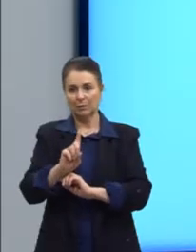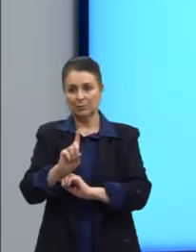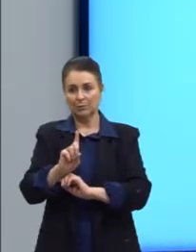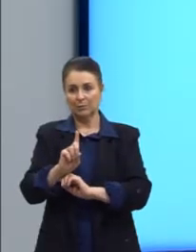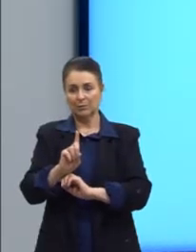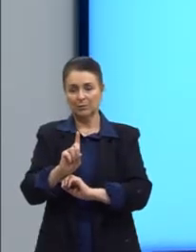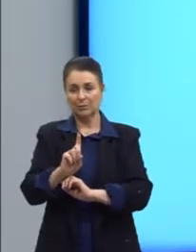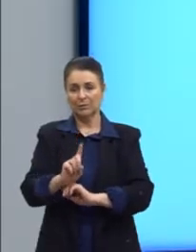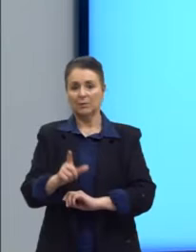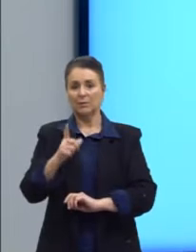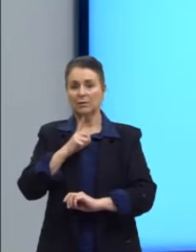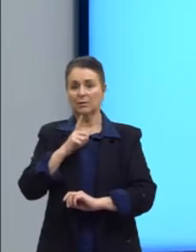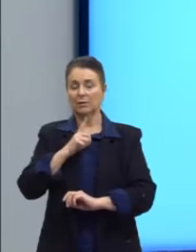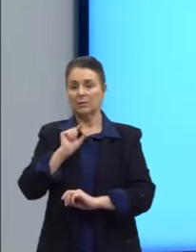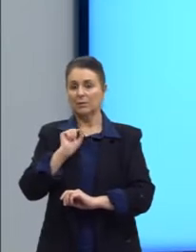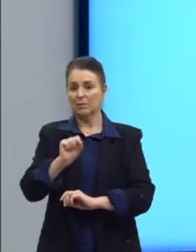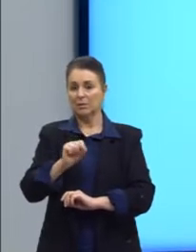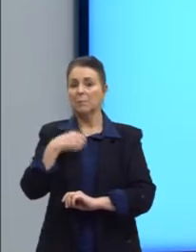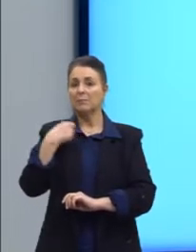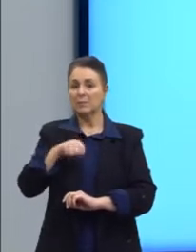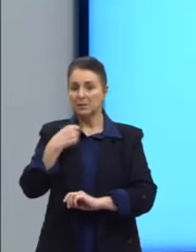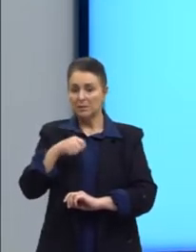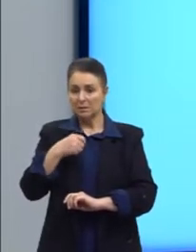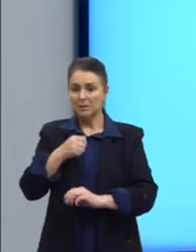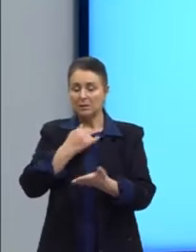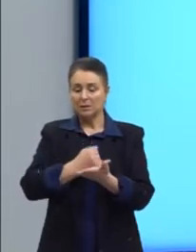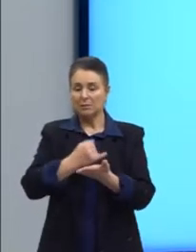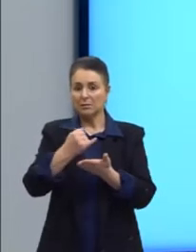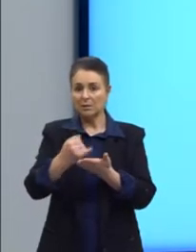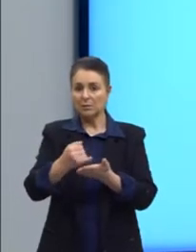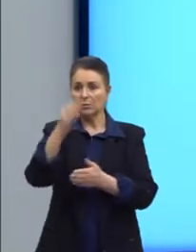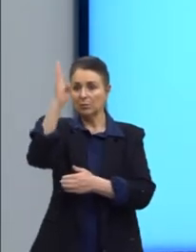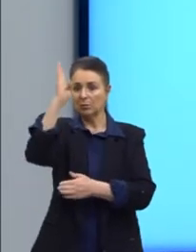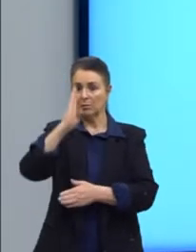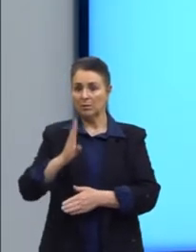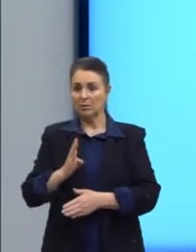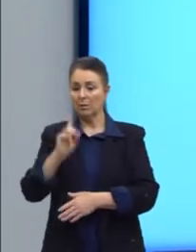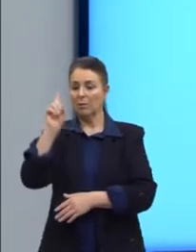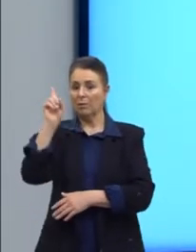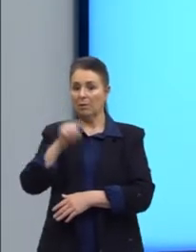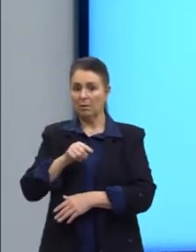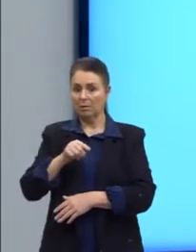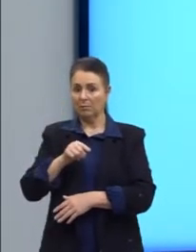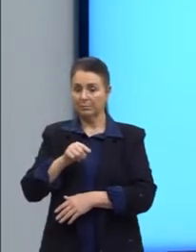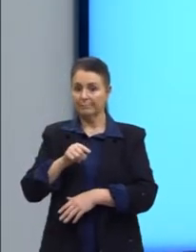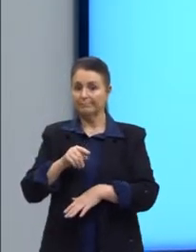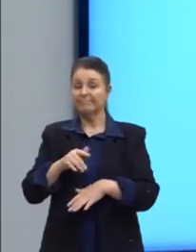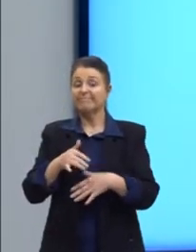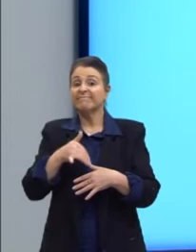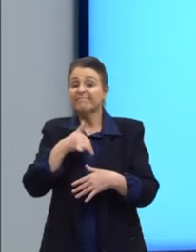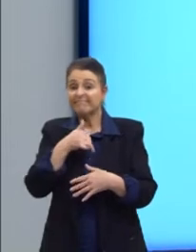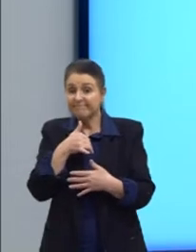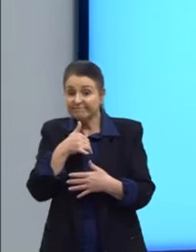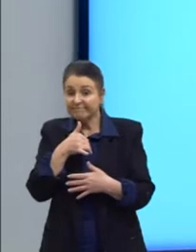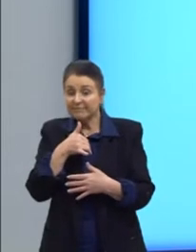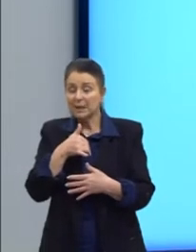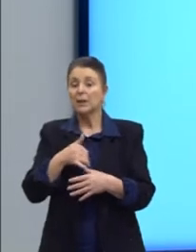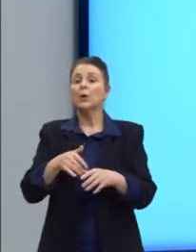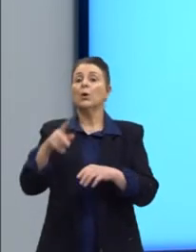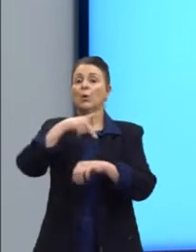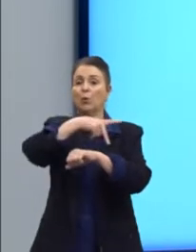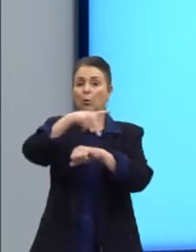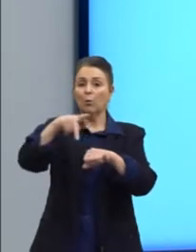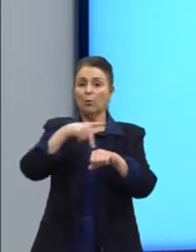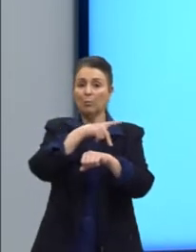que diz o seguinte. Deve-se pontuar de início que o Brasil é, infelizmente, um país estratificado